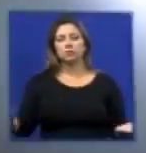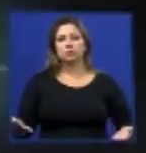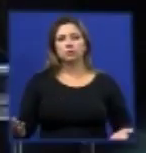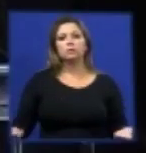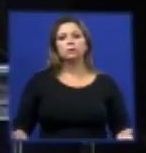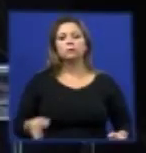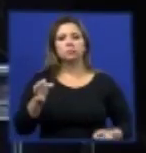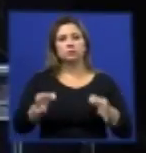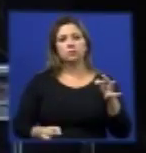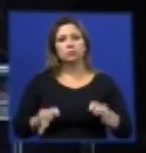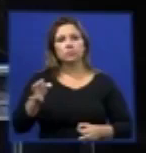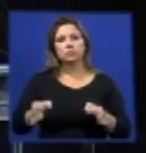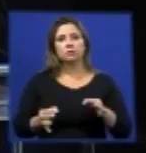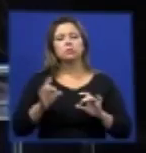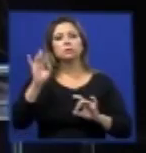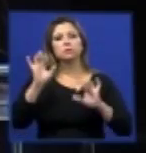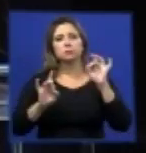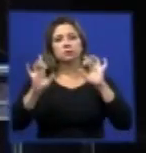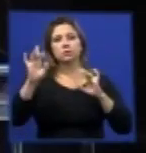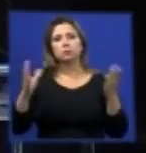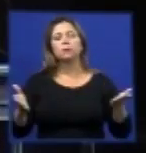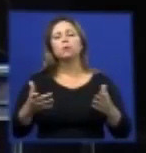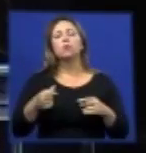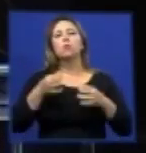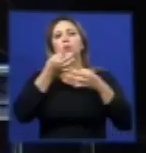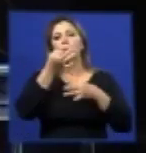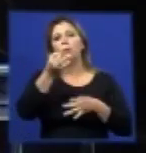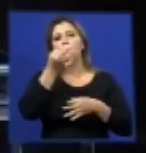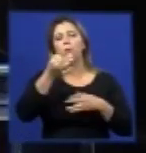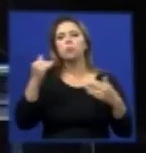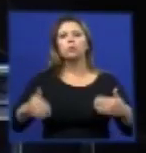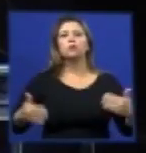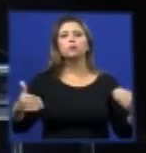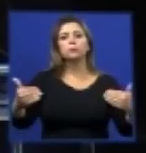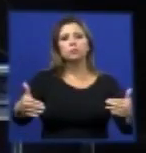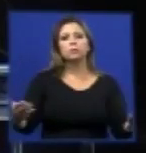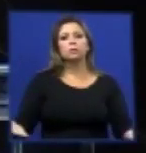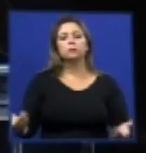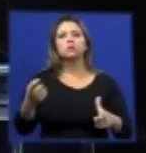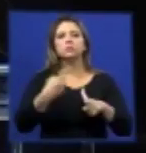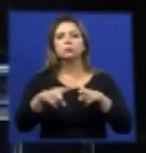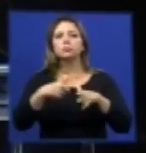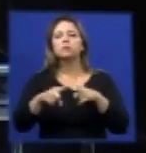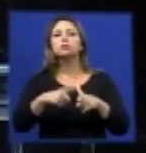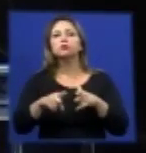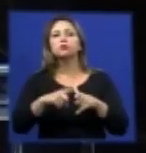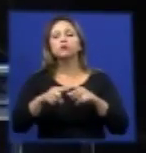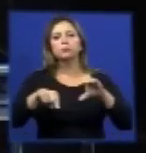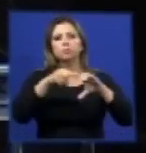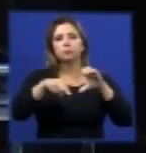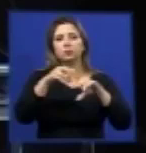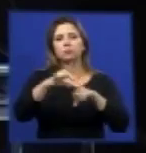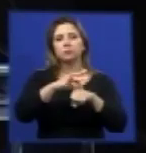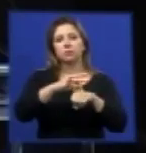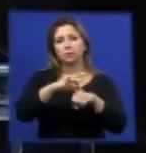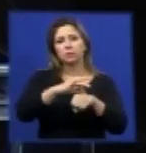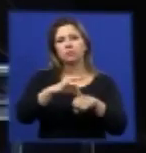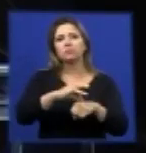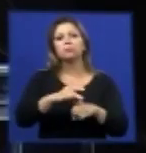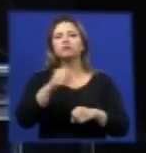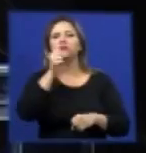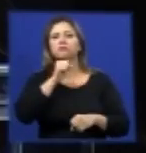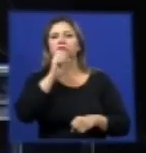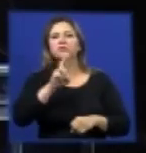trazendo para todos qual é a posição desse ministério quanto a problemática dos pneus e